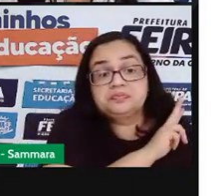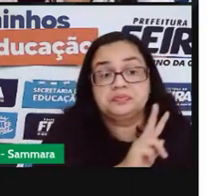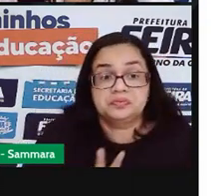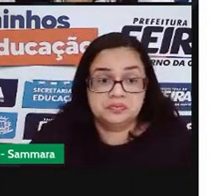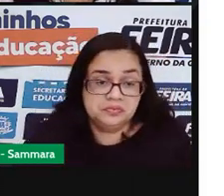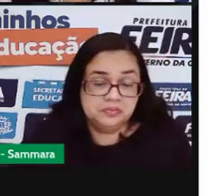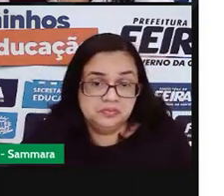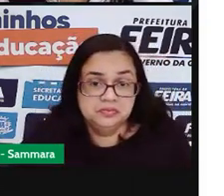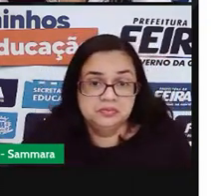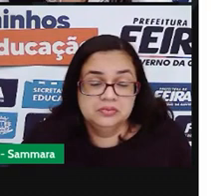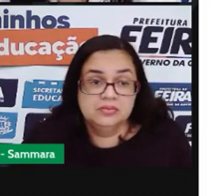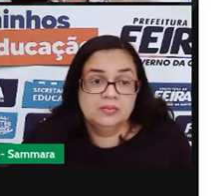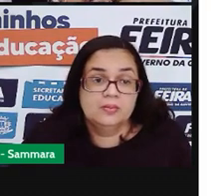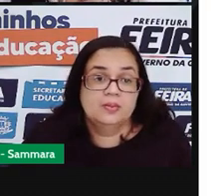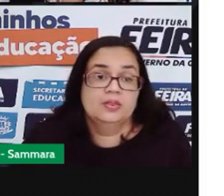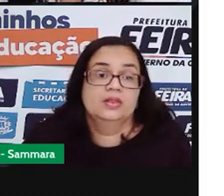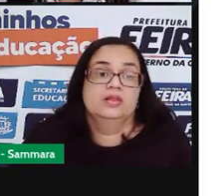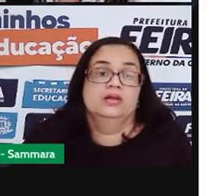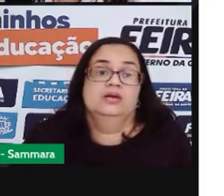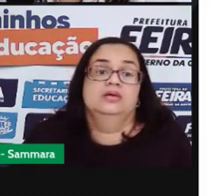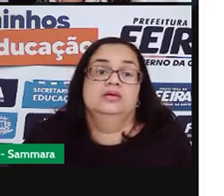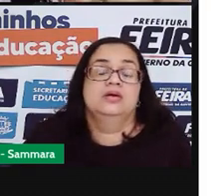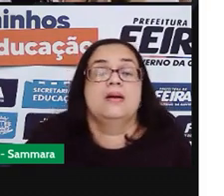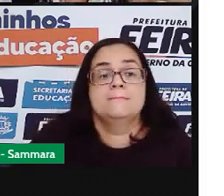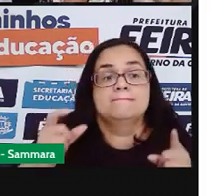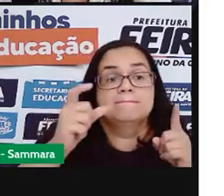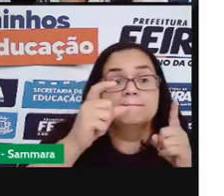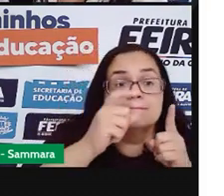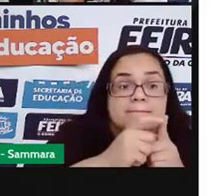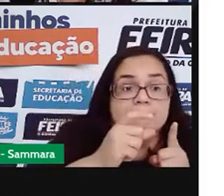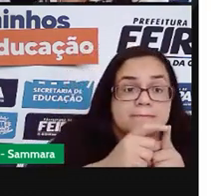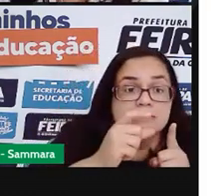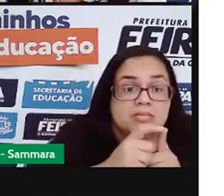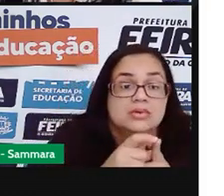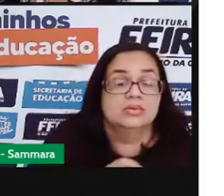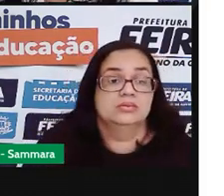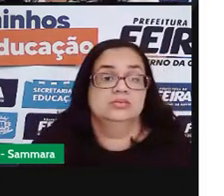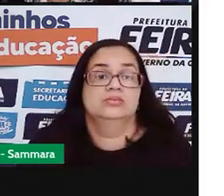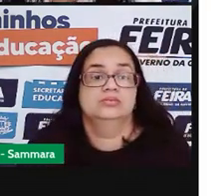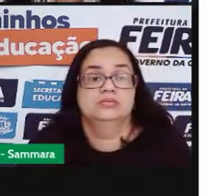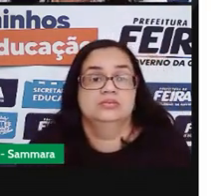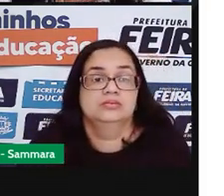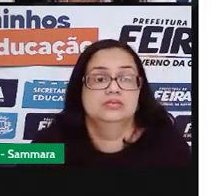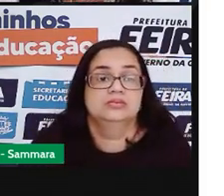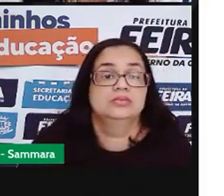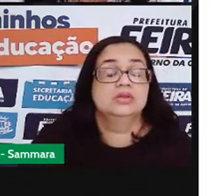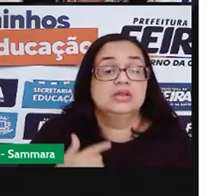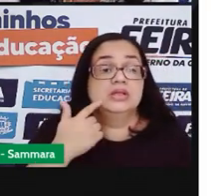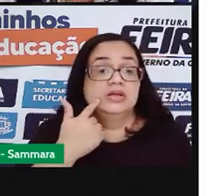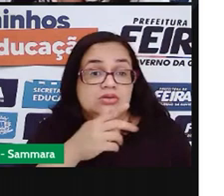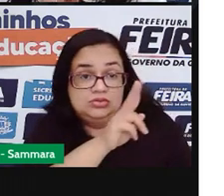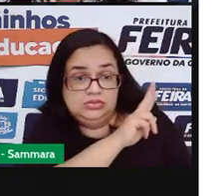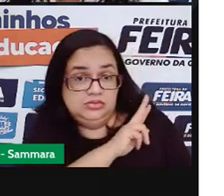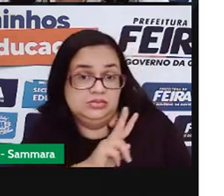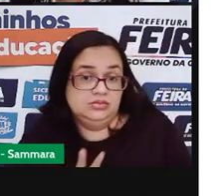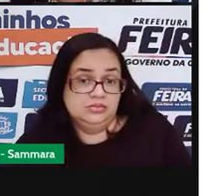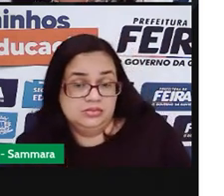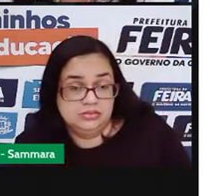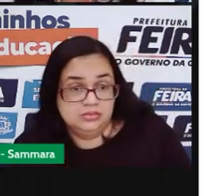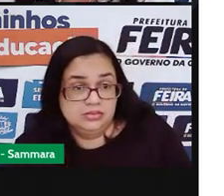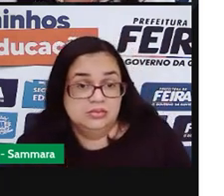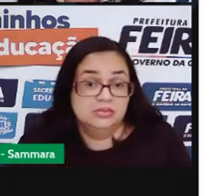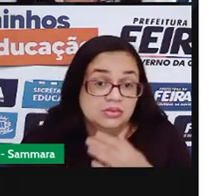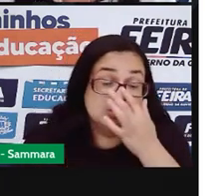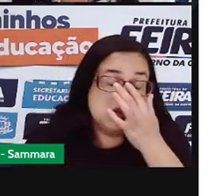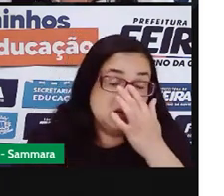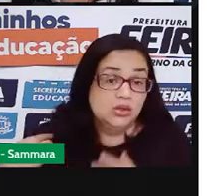porque essa palavra é uma outra nomenclatura de atribuição dele. São